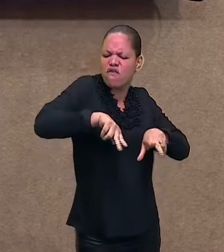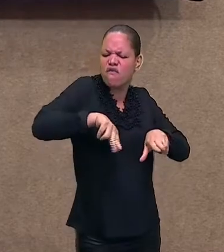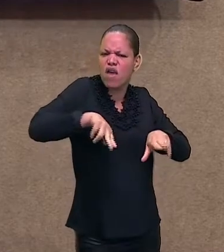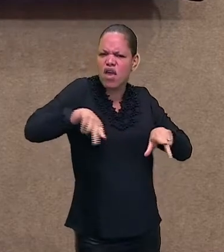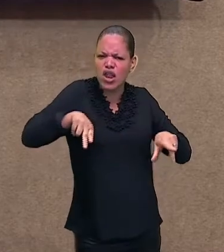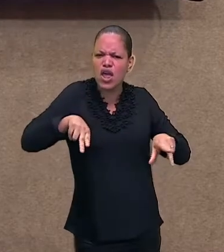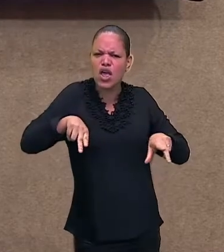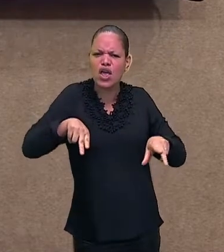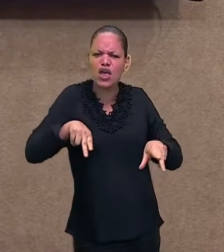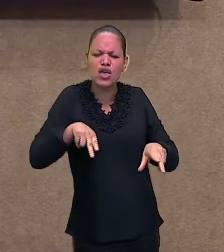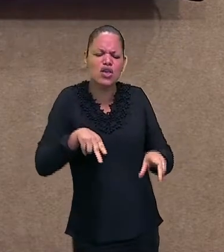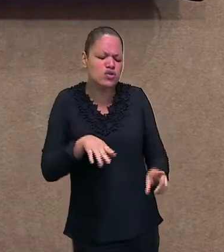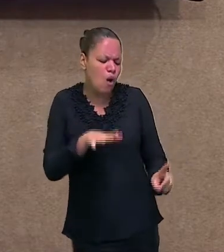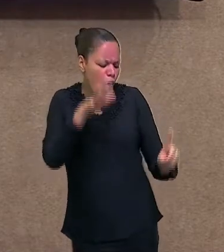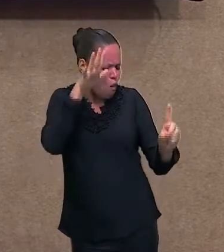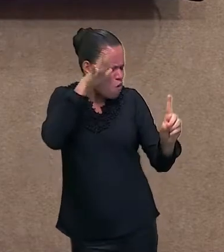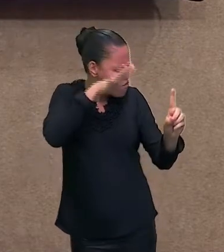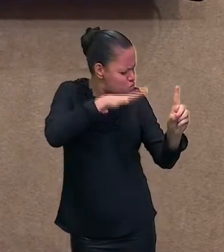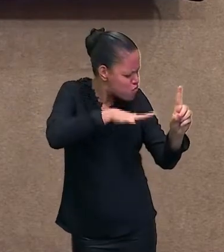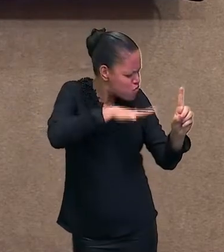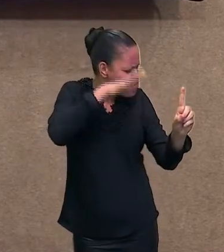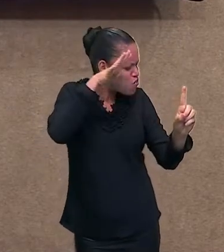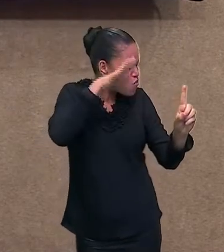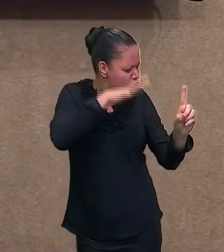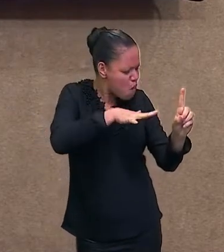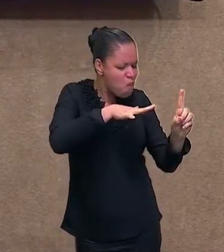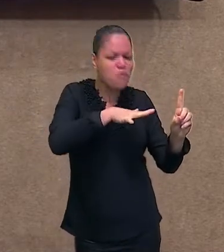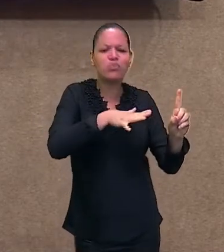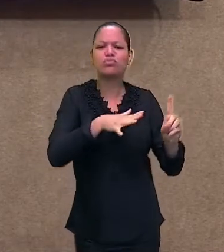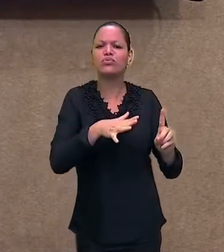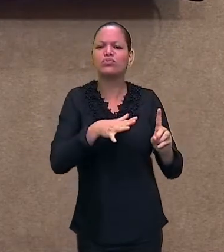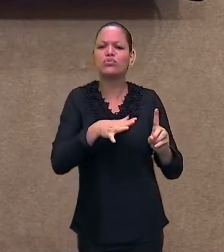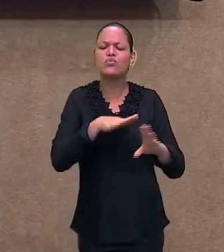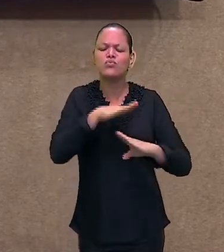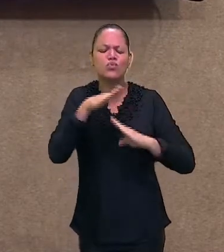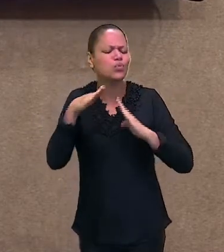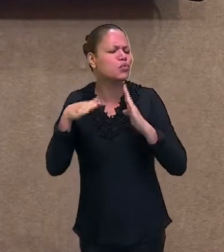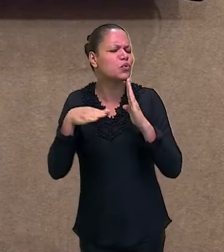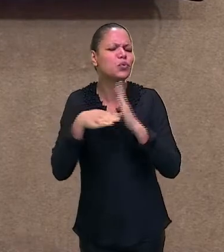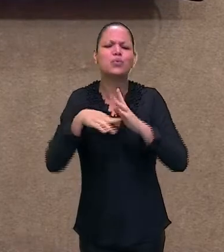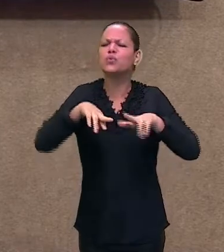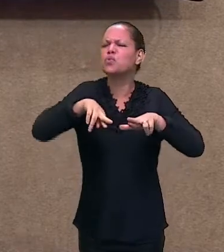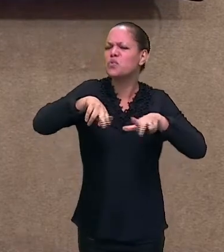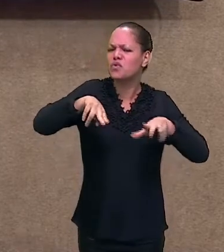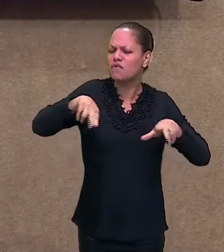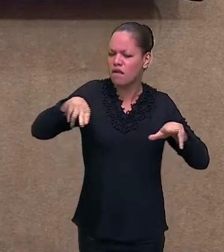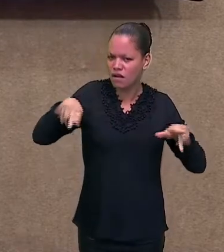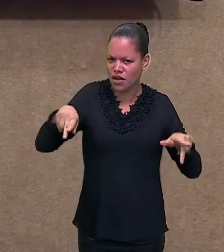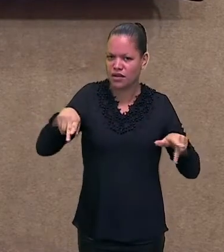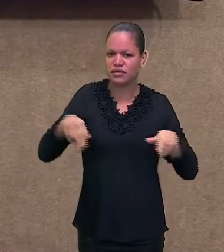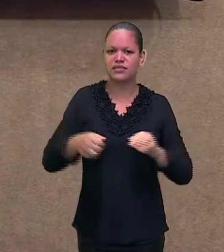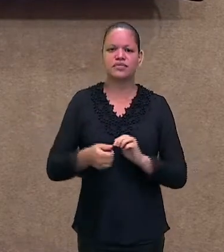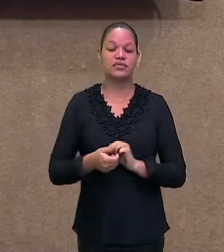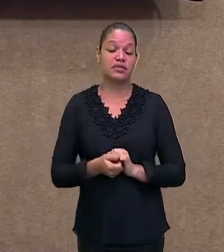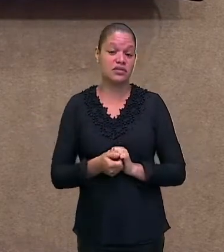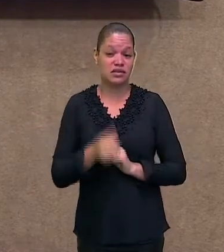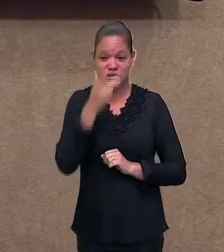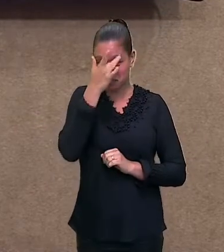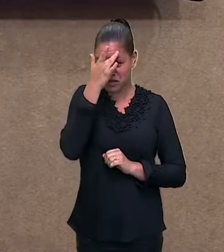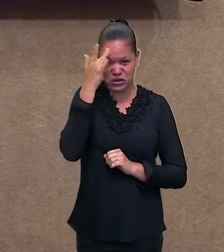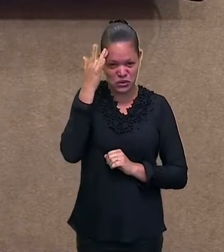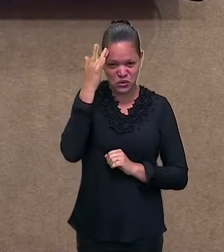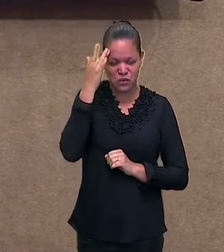cultuar, fazer os seus cultos. Os trajes também, quando eles iam cultuar, cada tribo tinha seu jeito de viver.